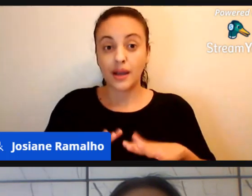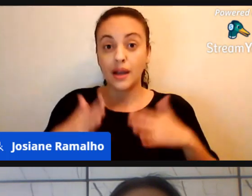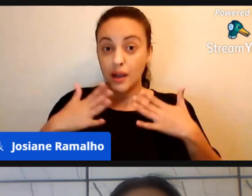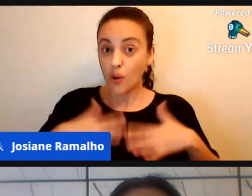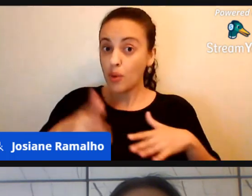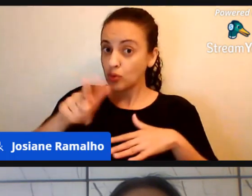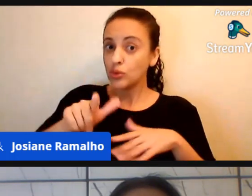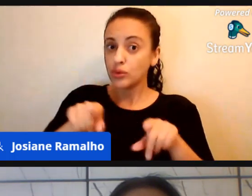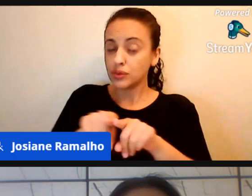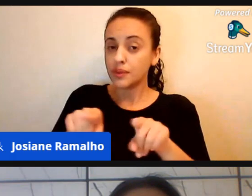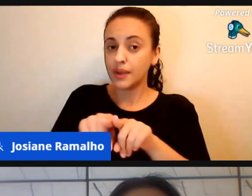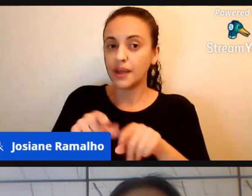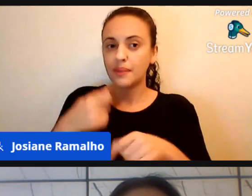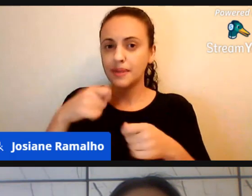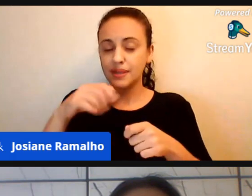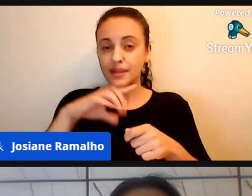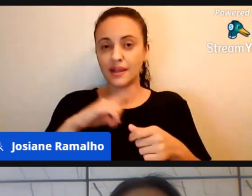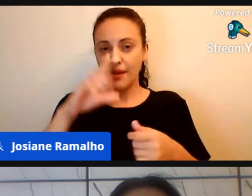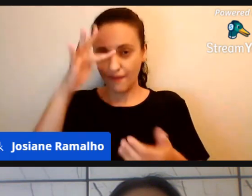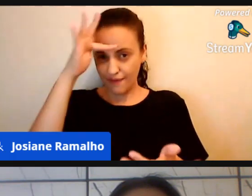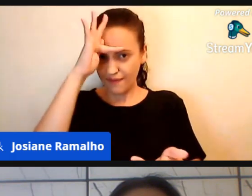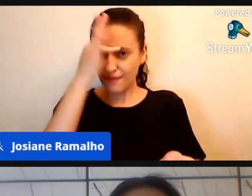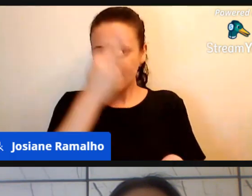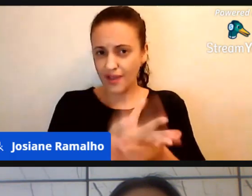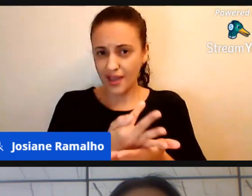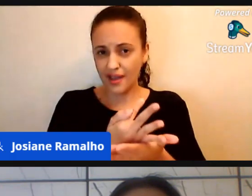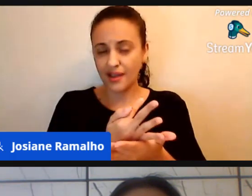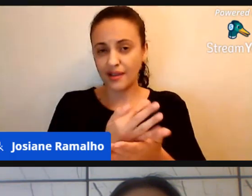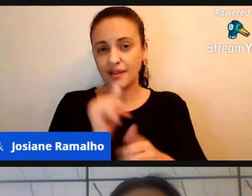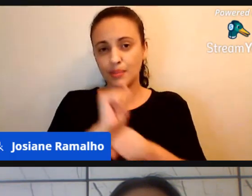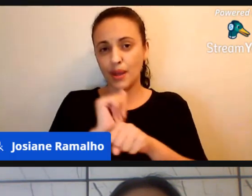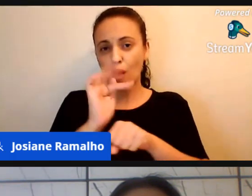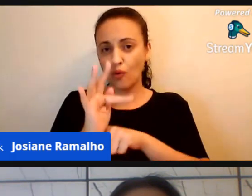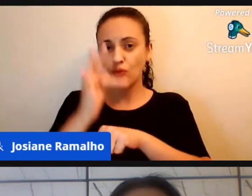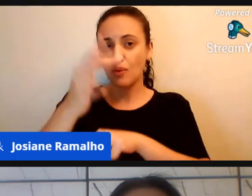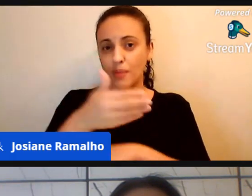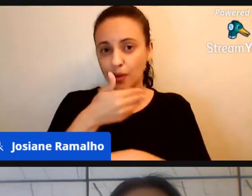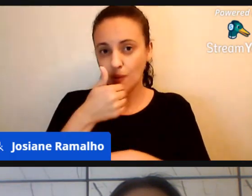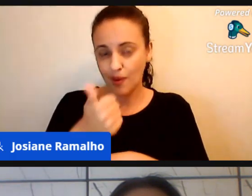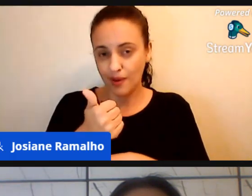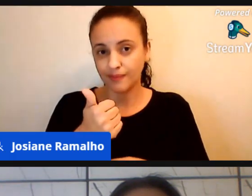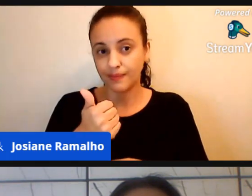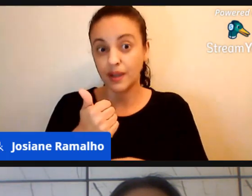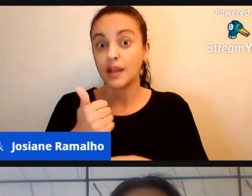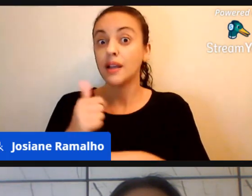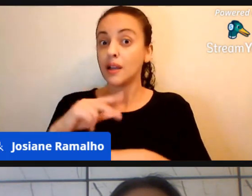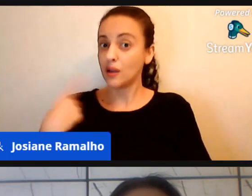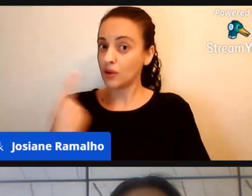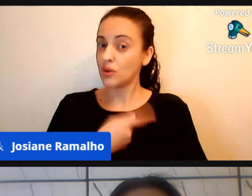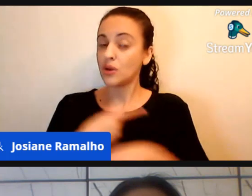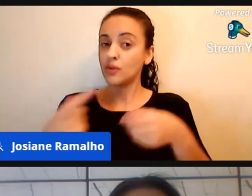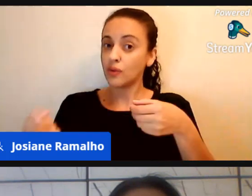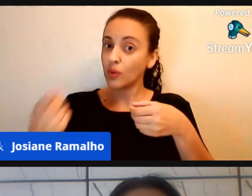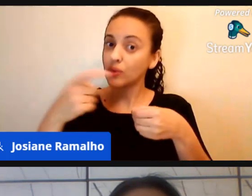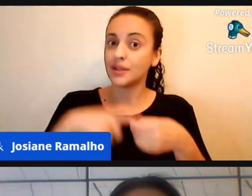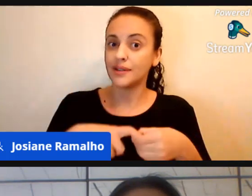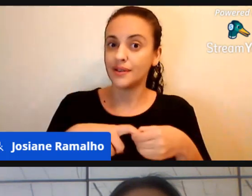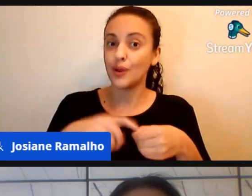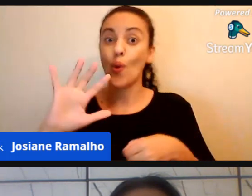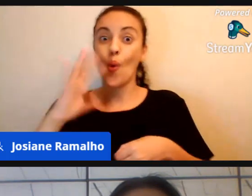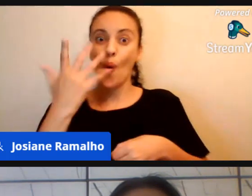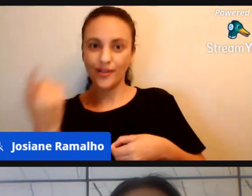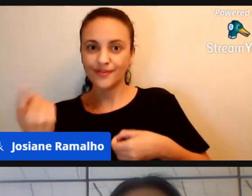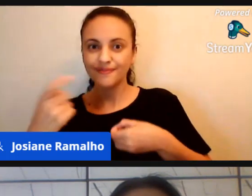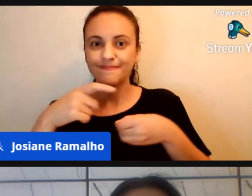e esperança que um dia tudo isso vai passar, e que nós vamos voltarmos, e quando nós